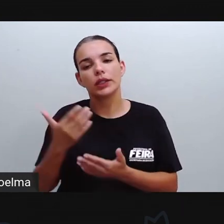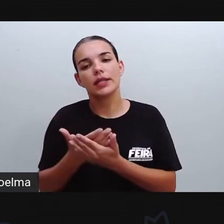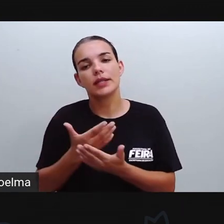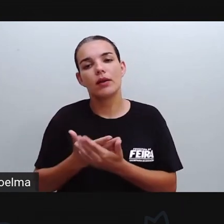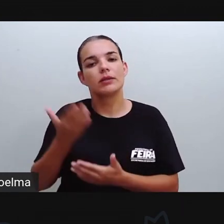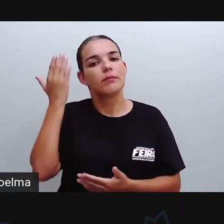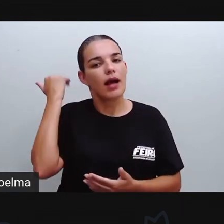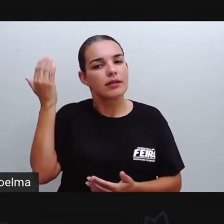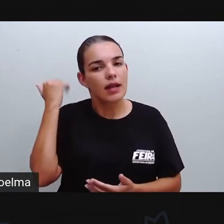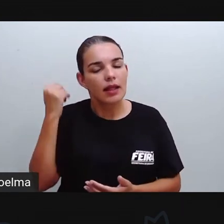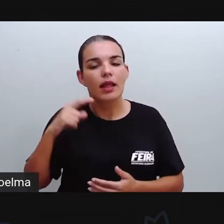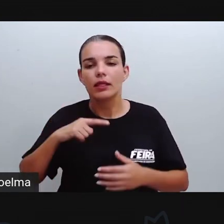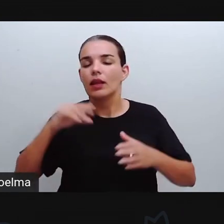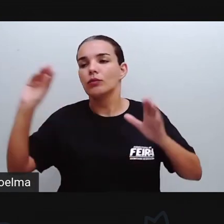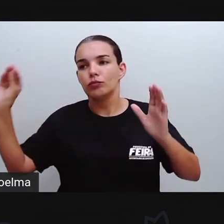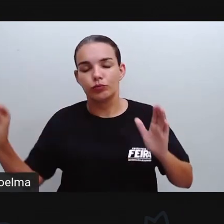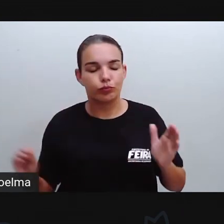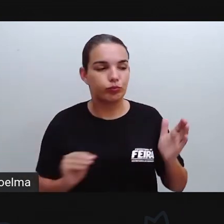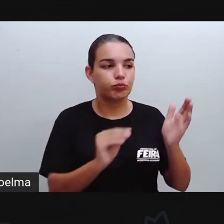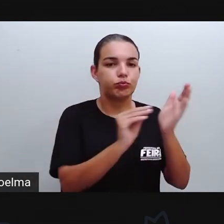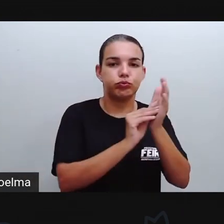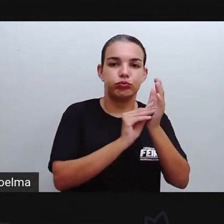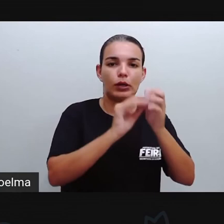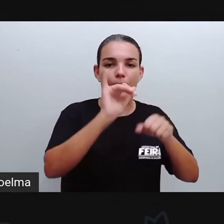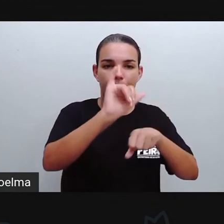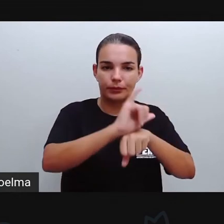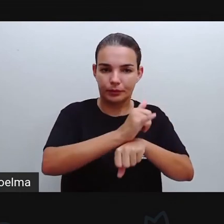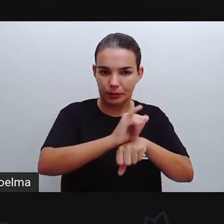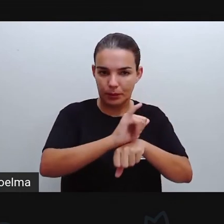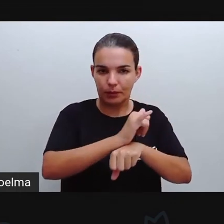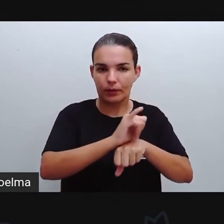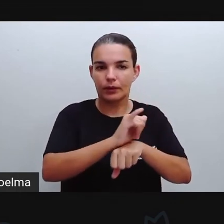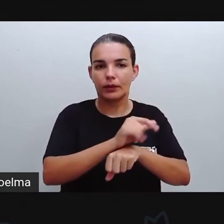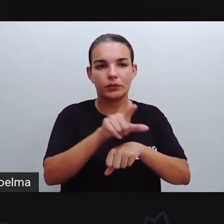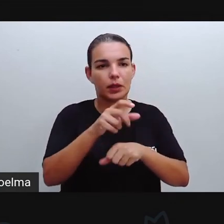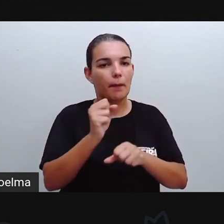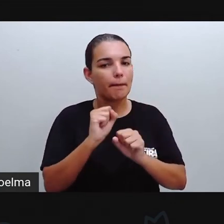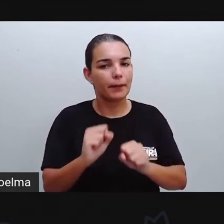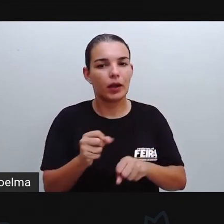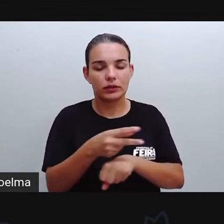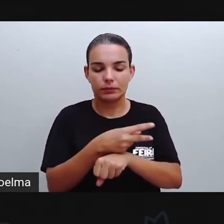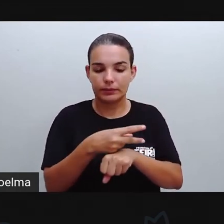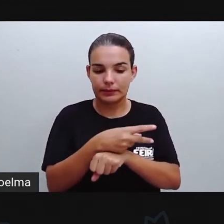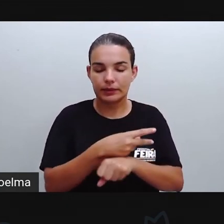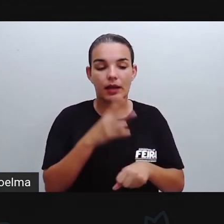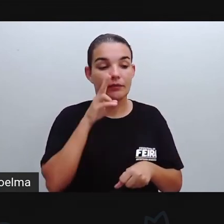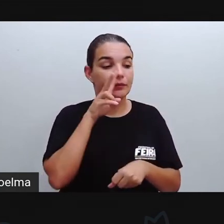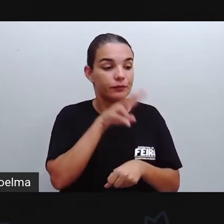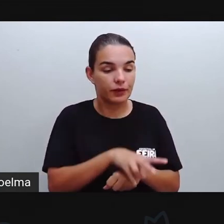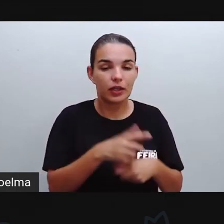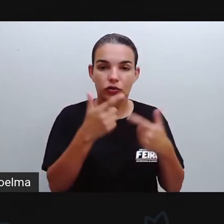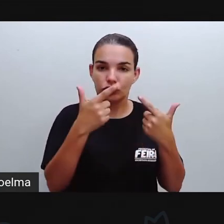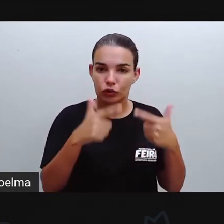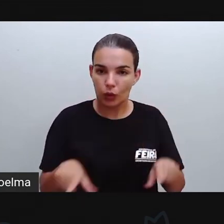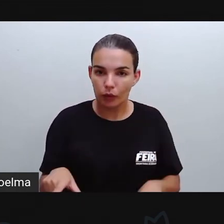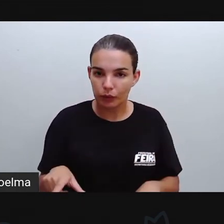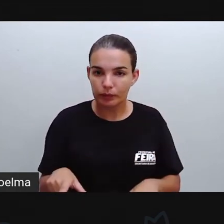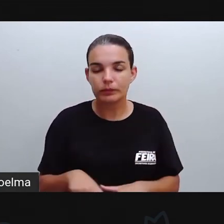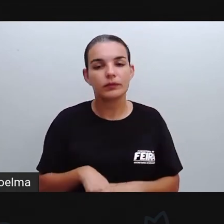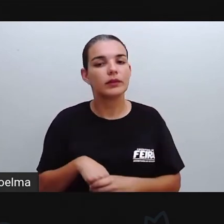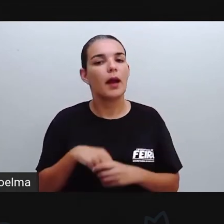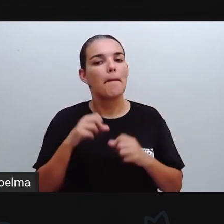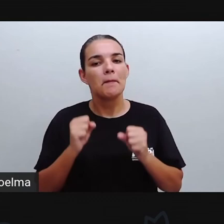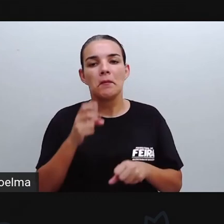as outras aulas também que já foram passadas para vocês aí através da TV, certo? Assista